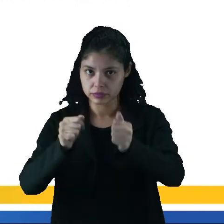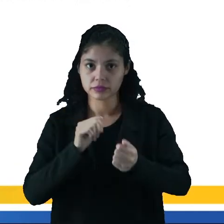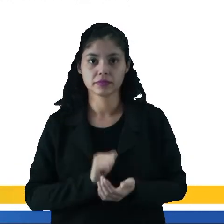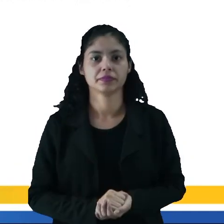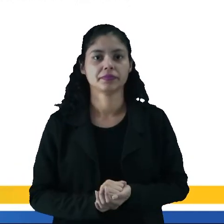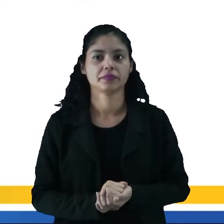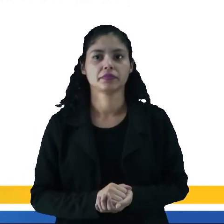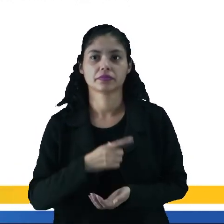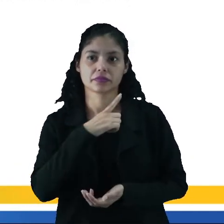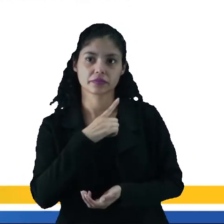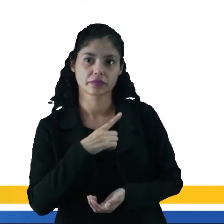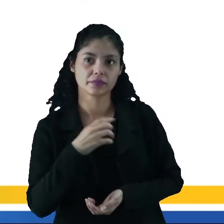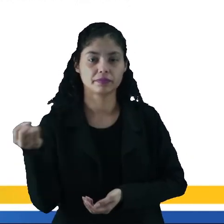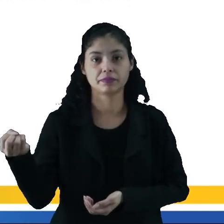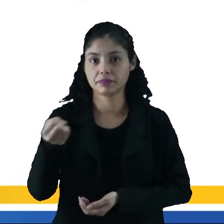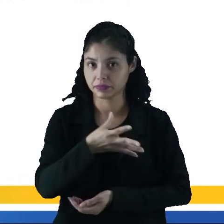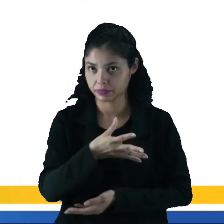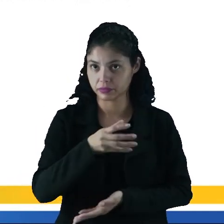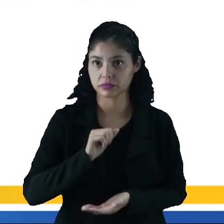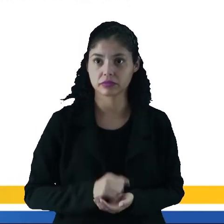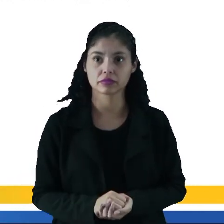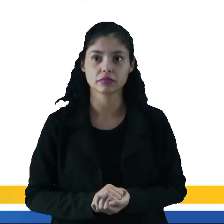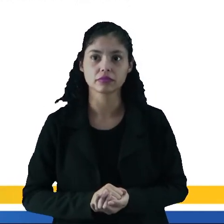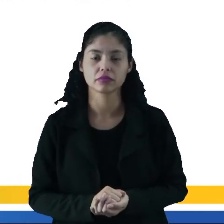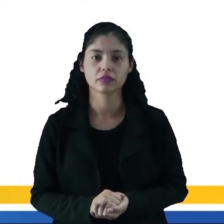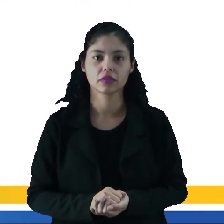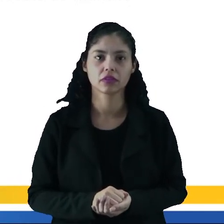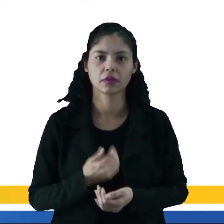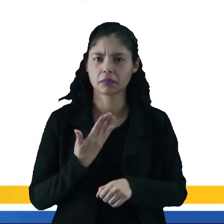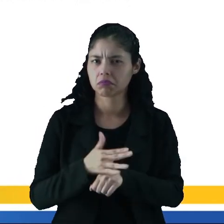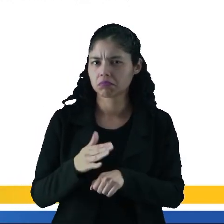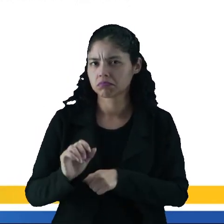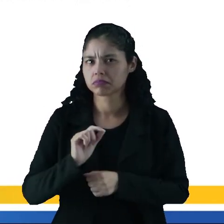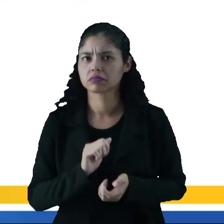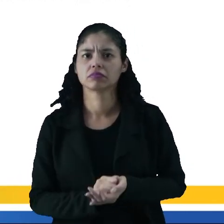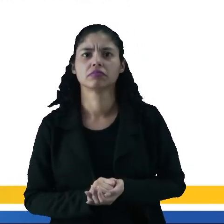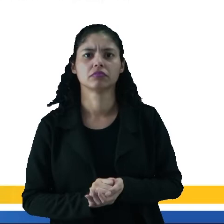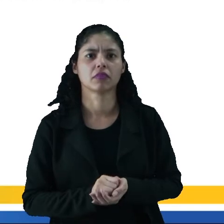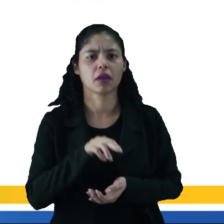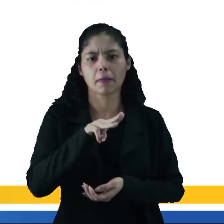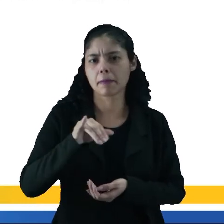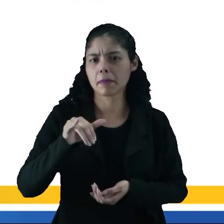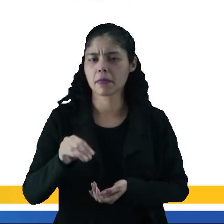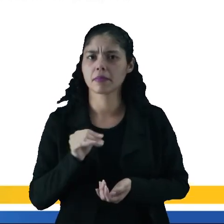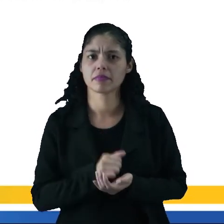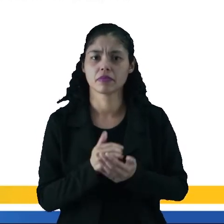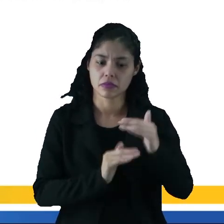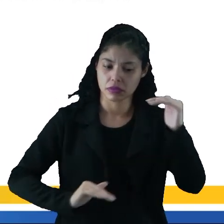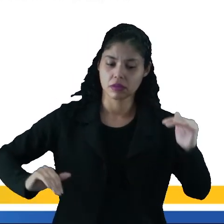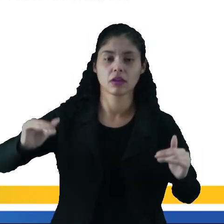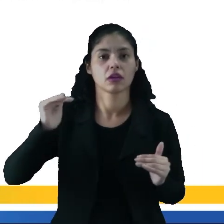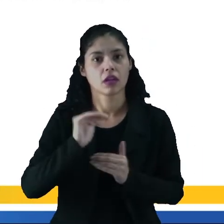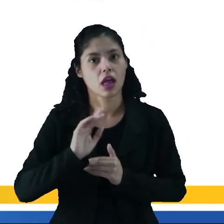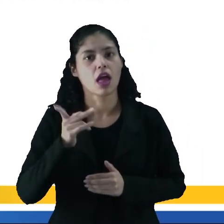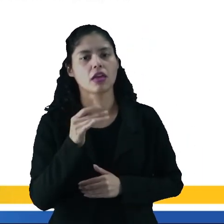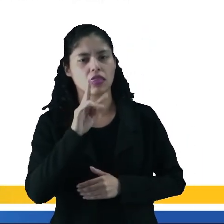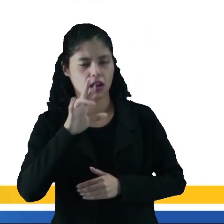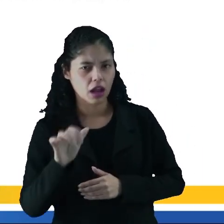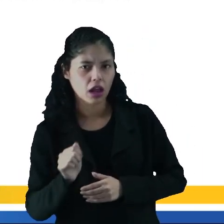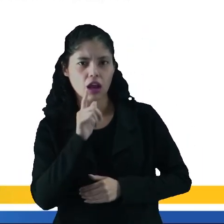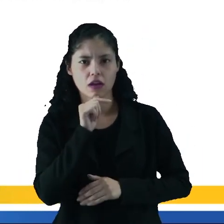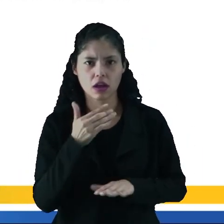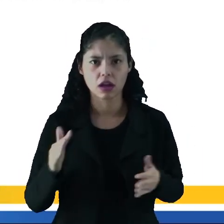fontes que são renováveis, é praticamente meio a meio. Se você levar em consideração a hidráulica,